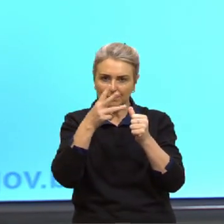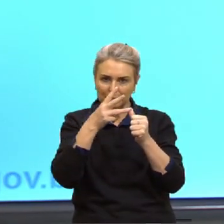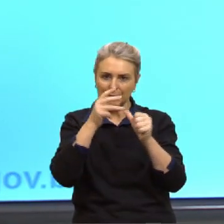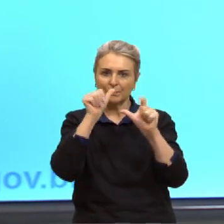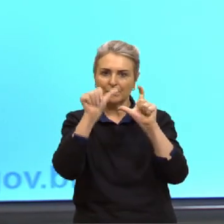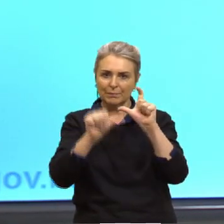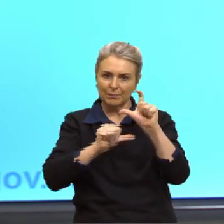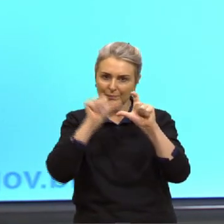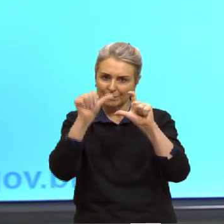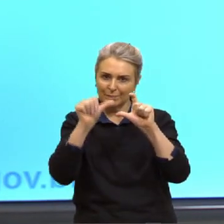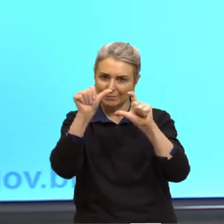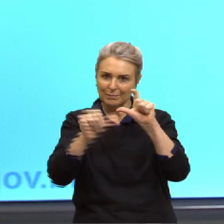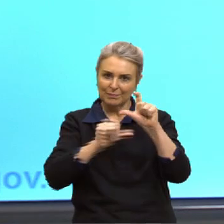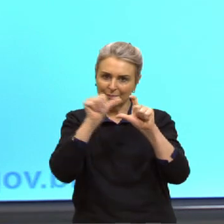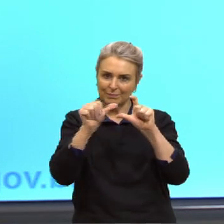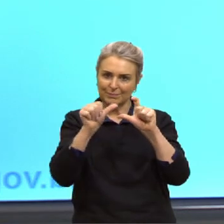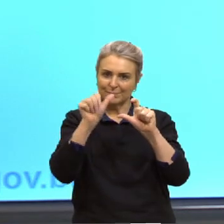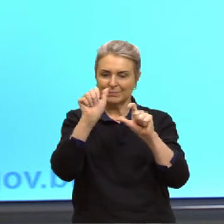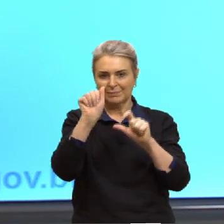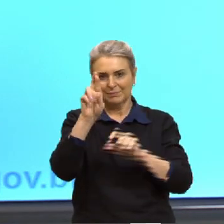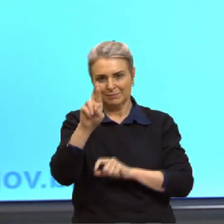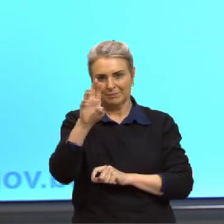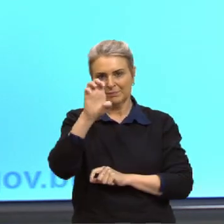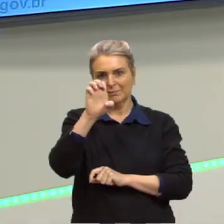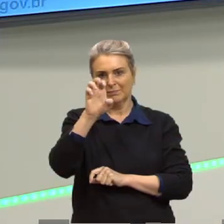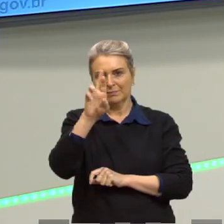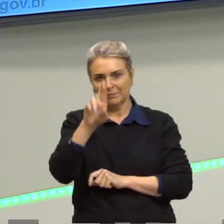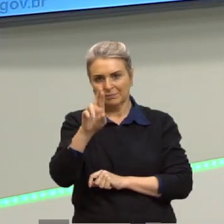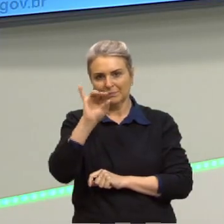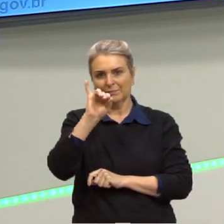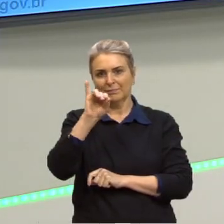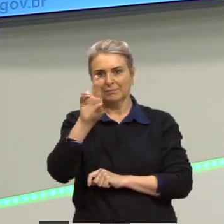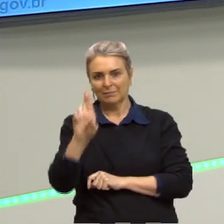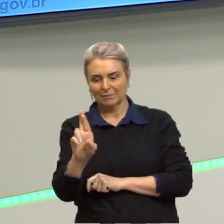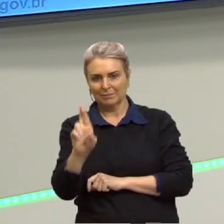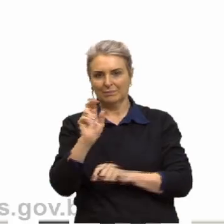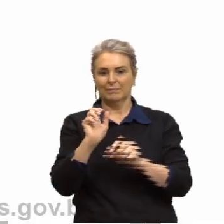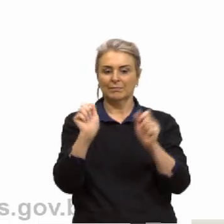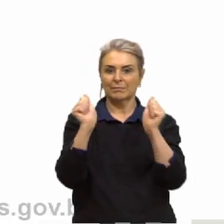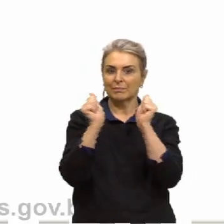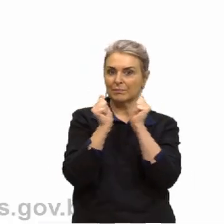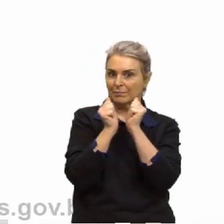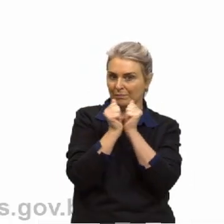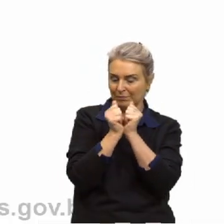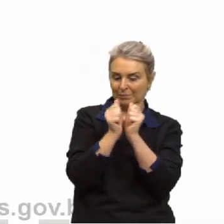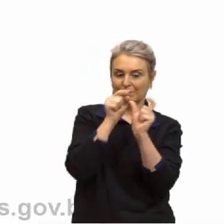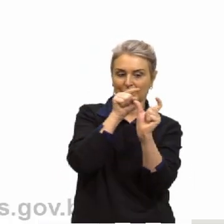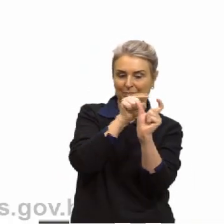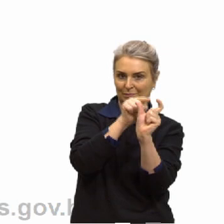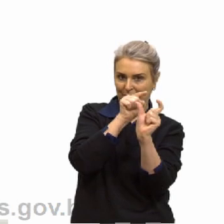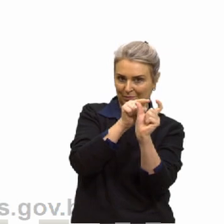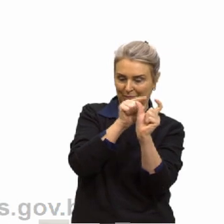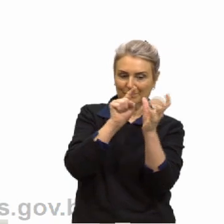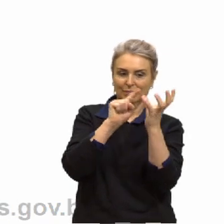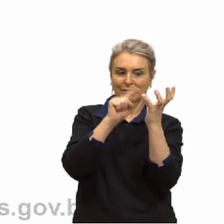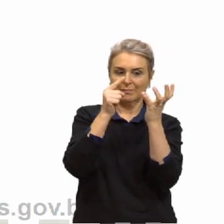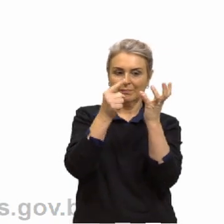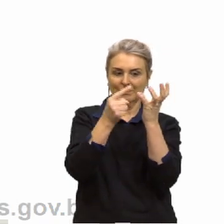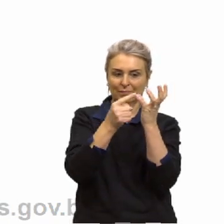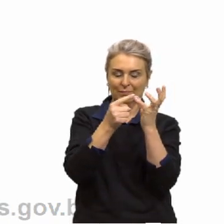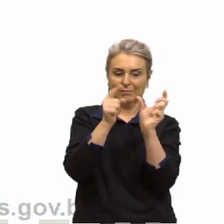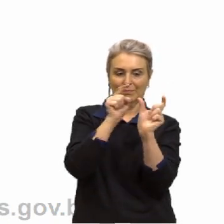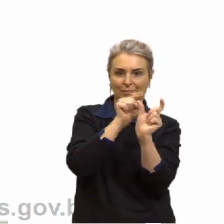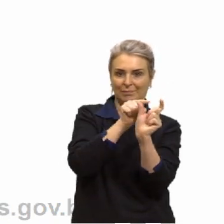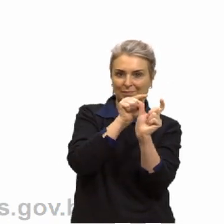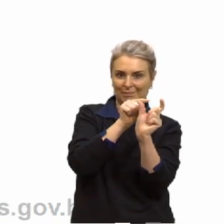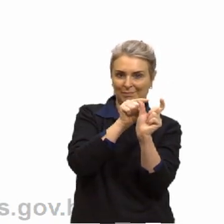conjugação. Ar, er e ir. E que junto com o radical, quando a gente tem a vogal temática e mais o radical, a gente chama